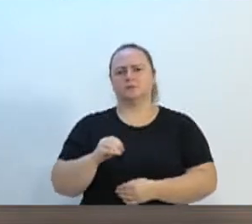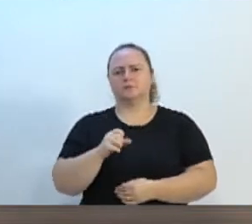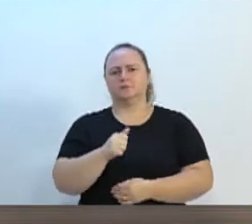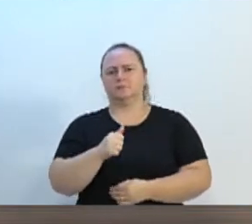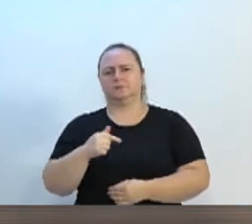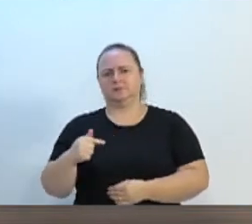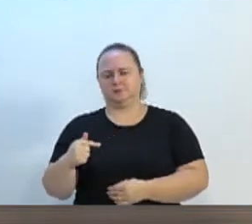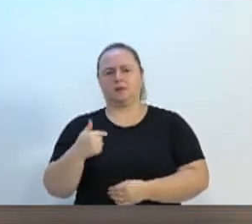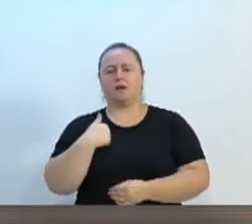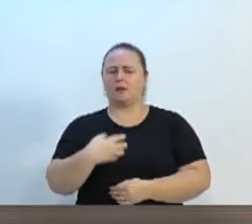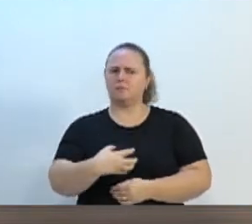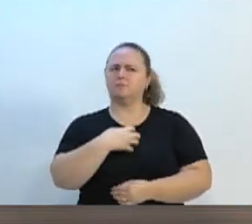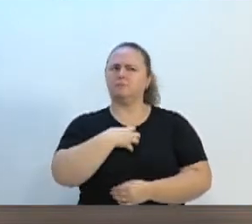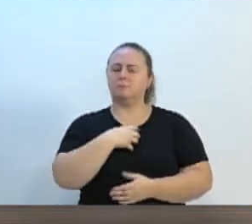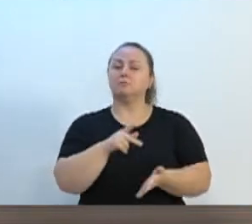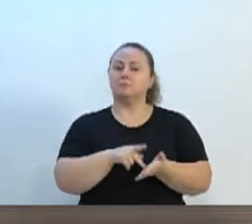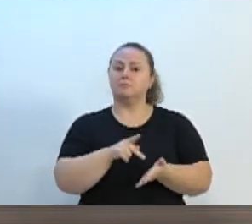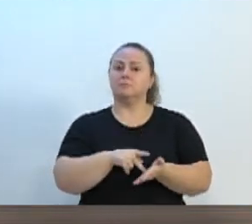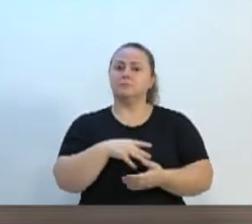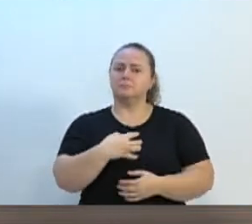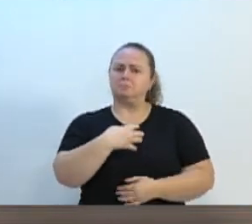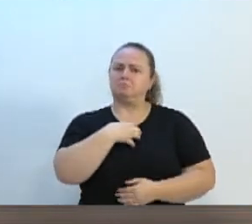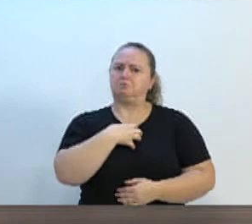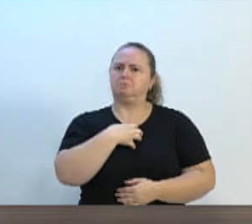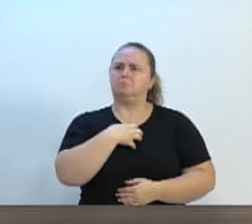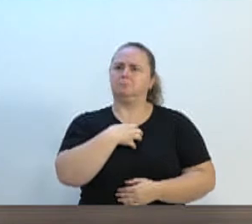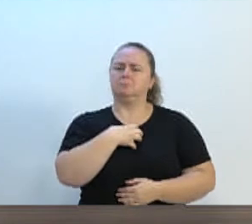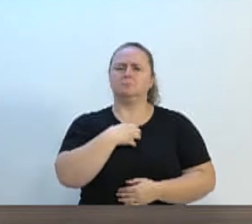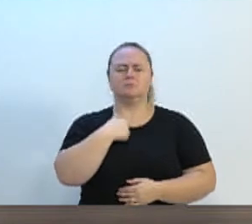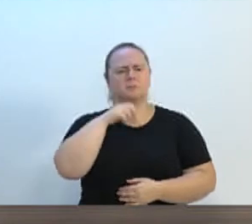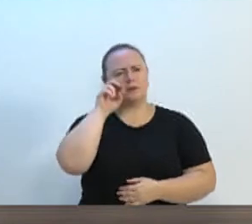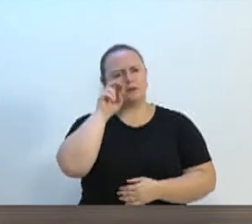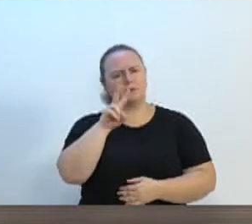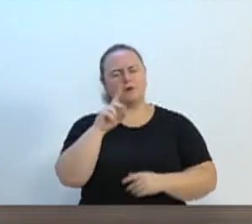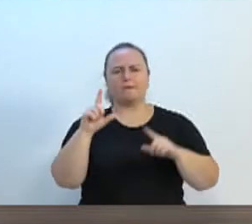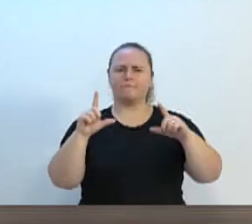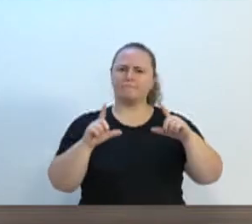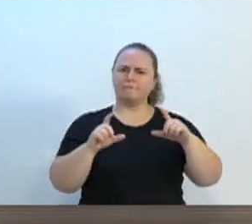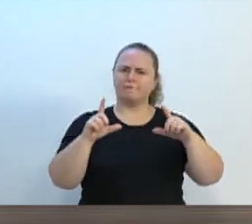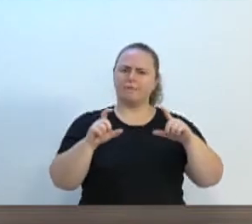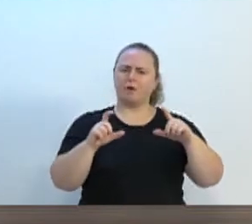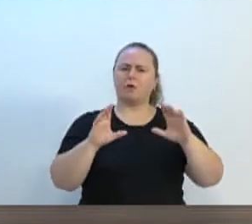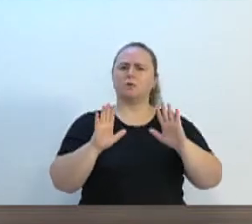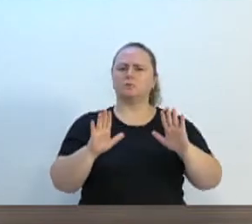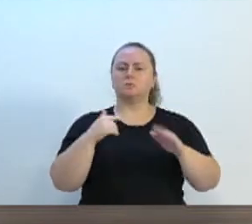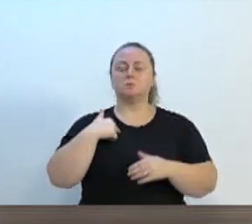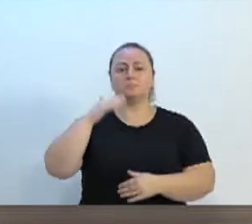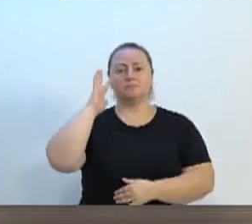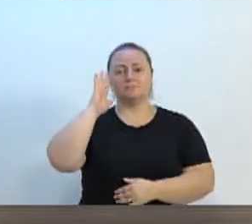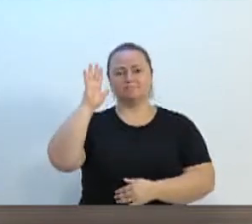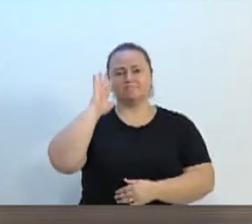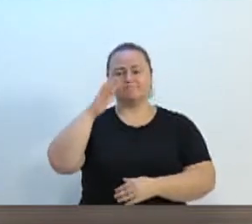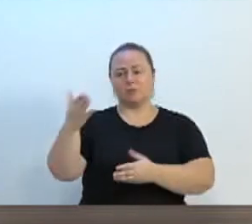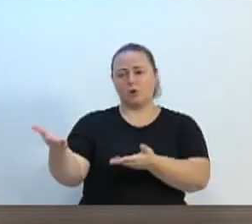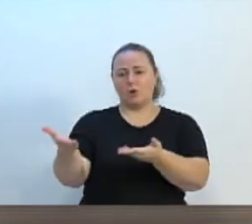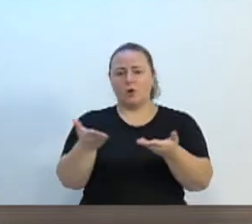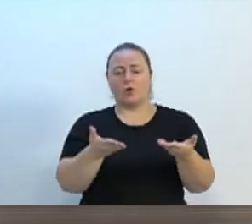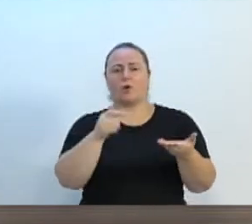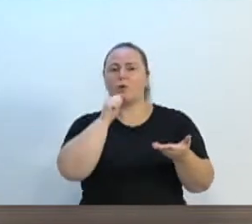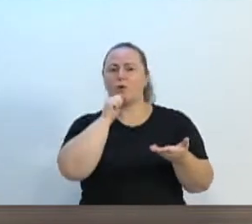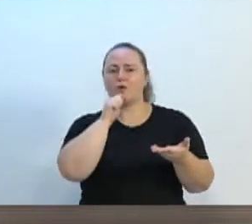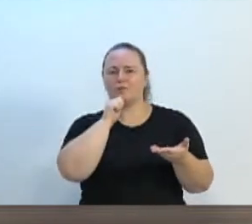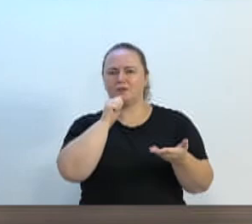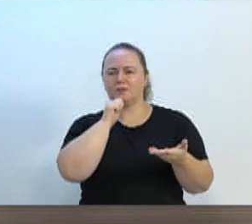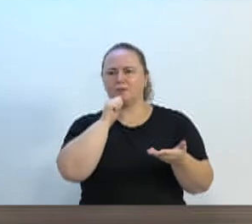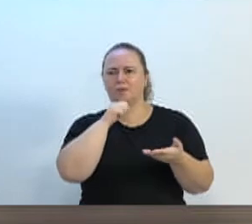sentido, na verdade, me sensibilizei quando vi a foto, imaginei que o prefeito não tinha convidado o vereador Ito em relação à situação,